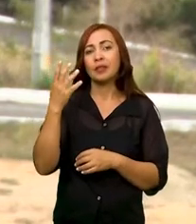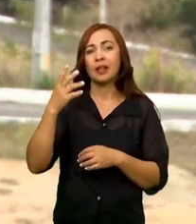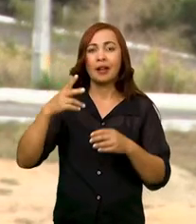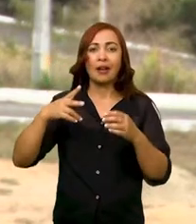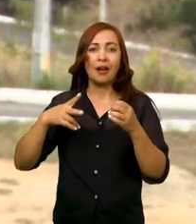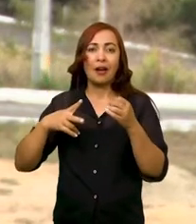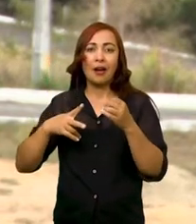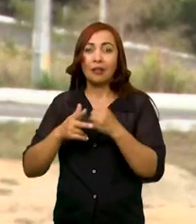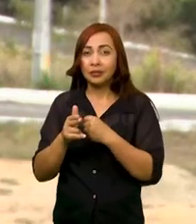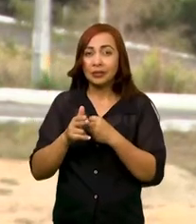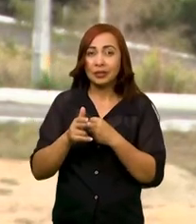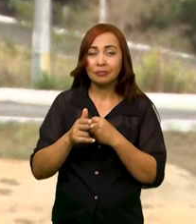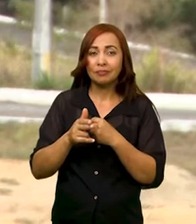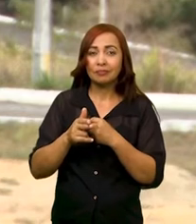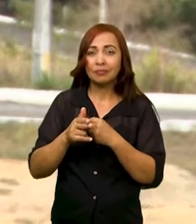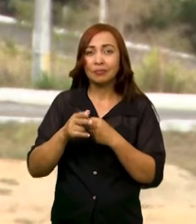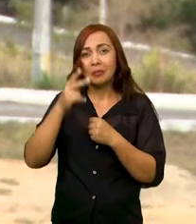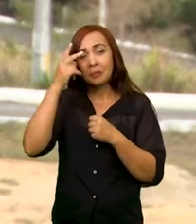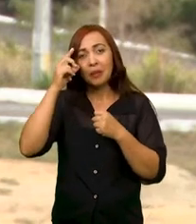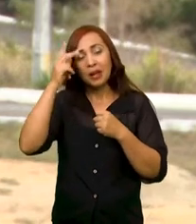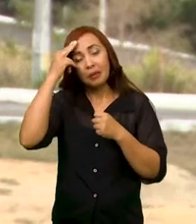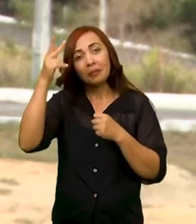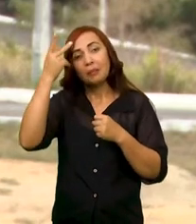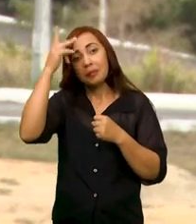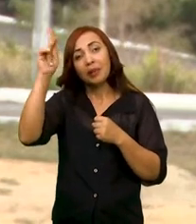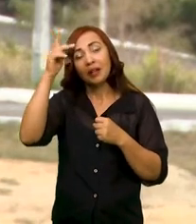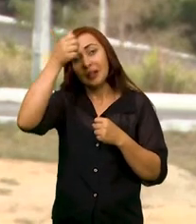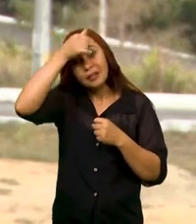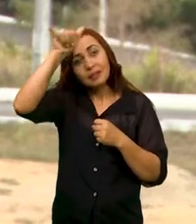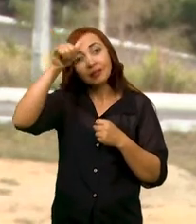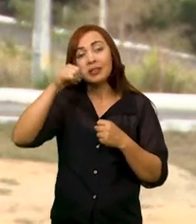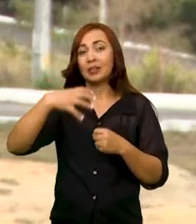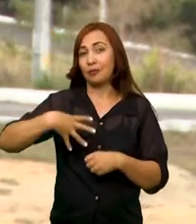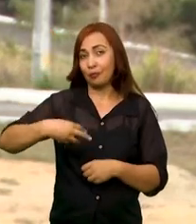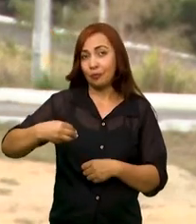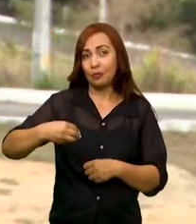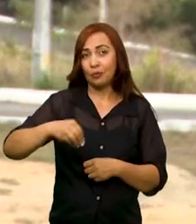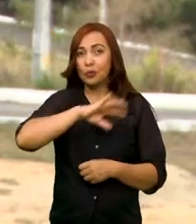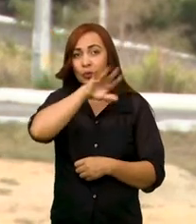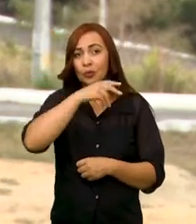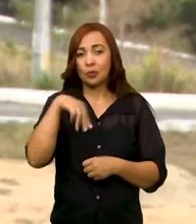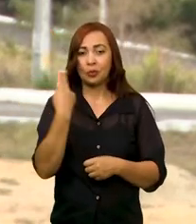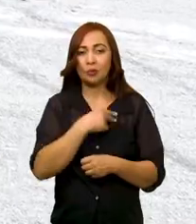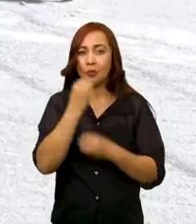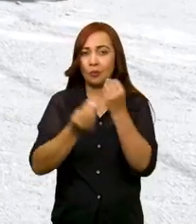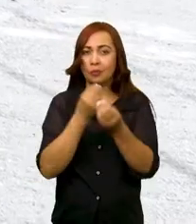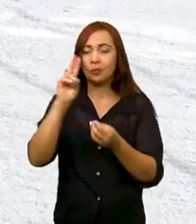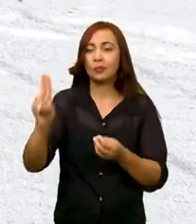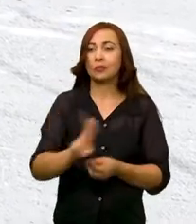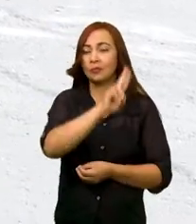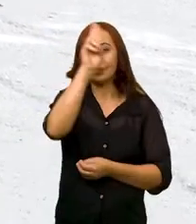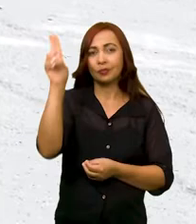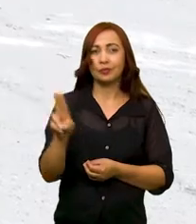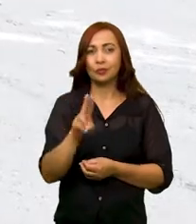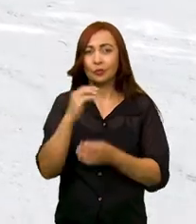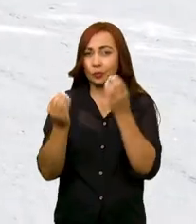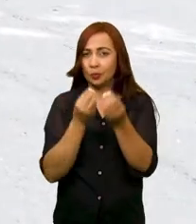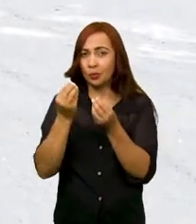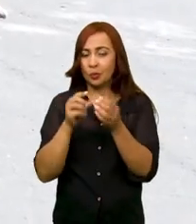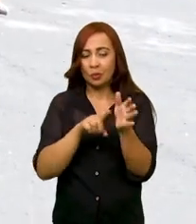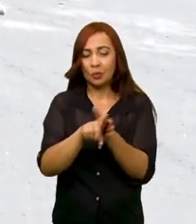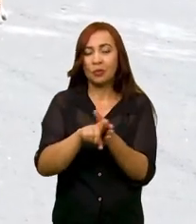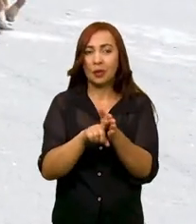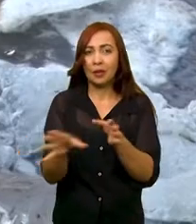Um animal que recebe alimento, que recebe medicação, ele é vermifugado, ele é vacinado. Então, quando os animais não